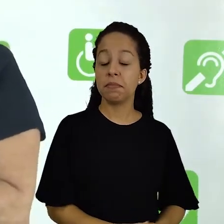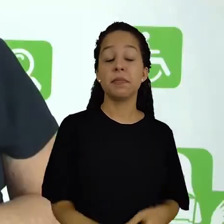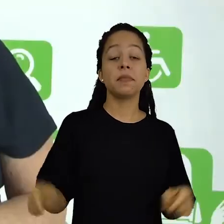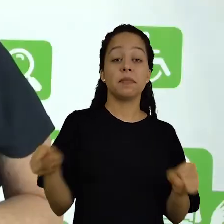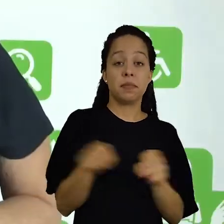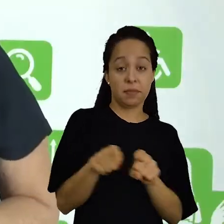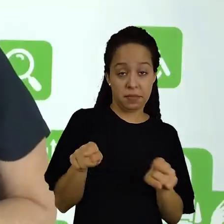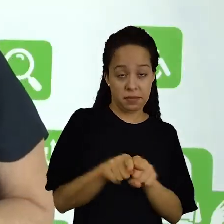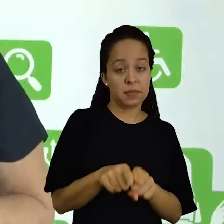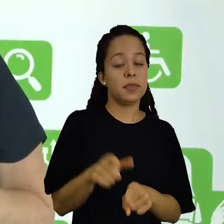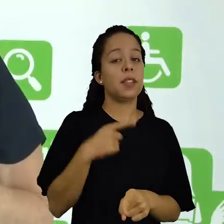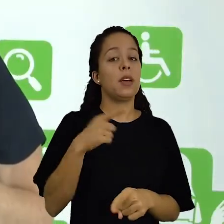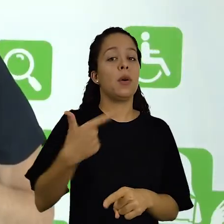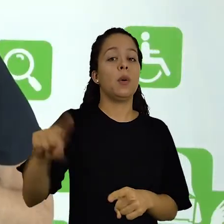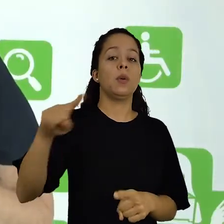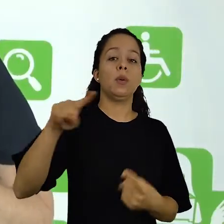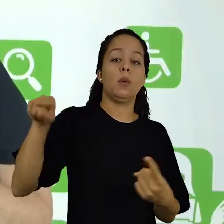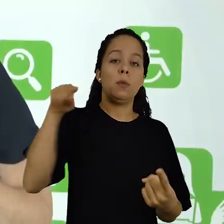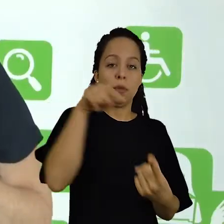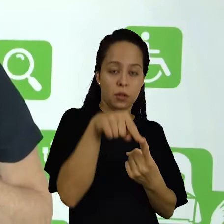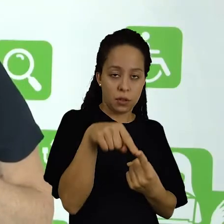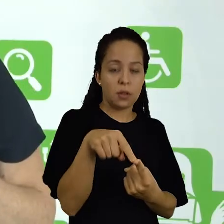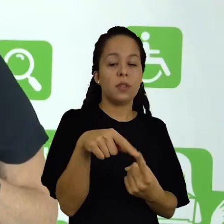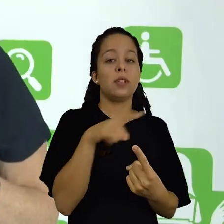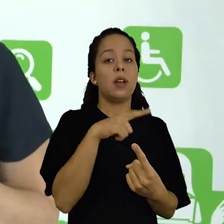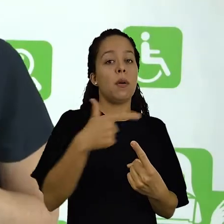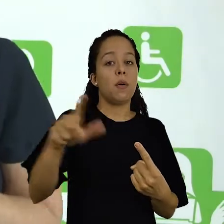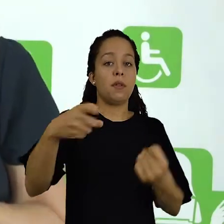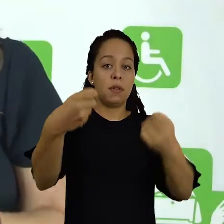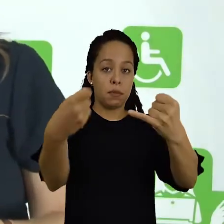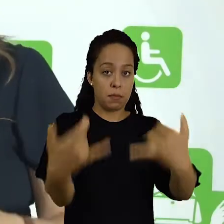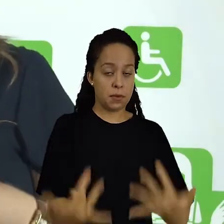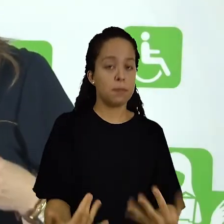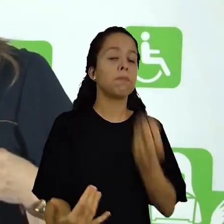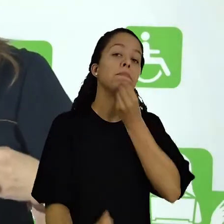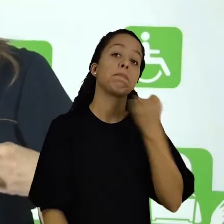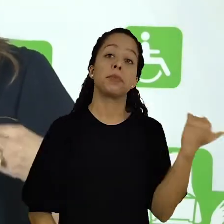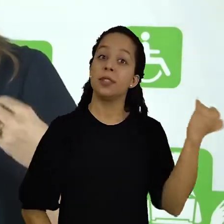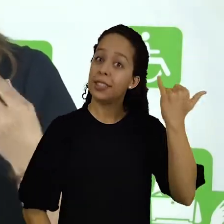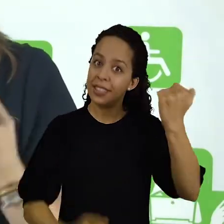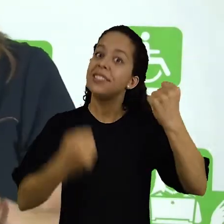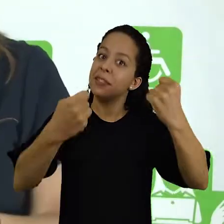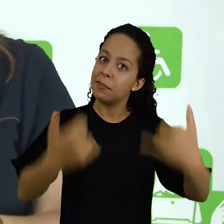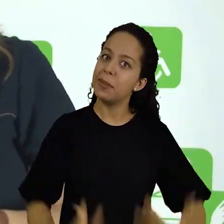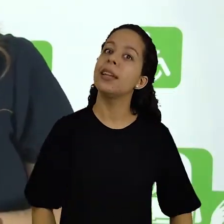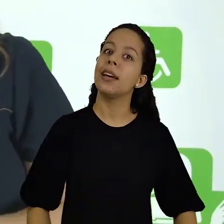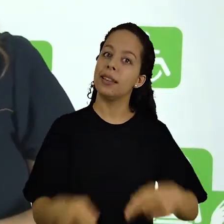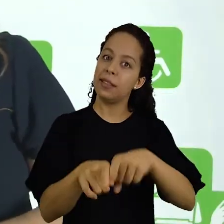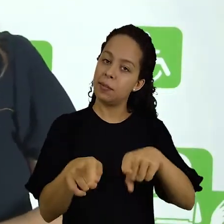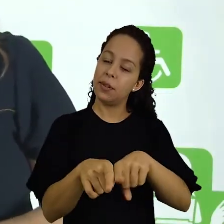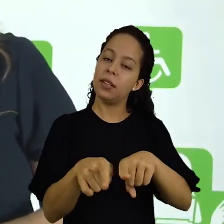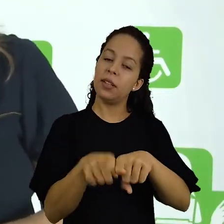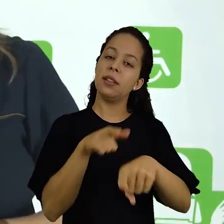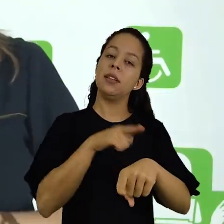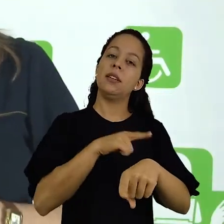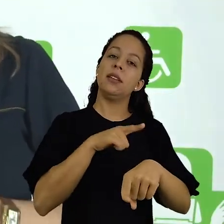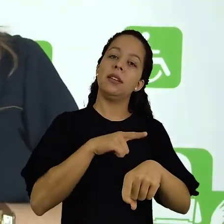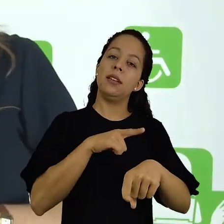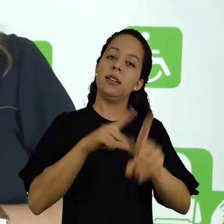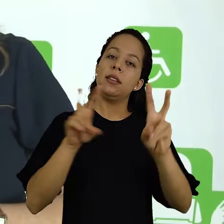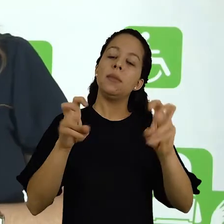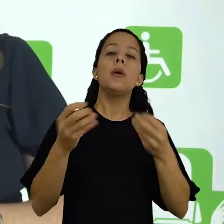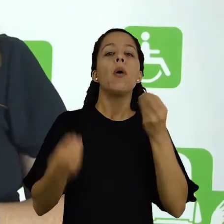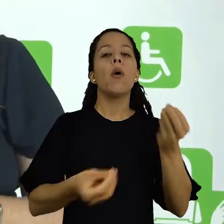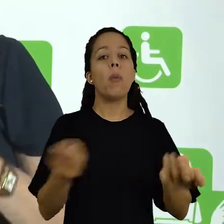pesquisa? Um outro objetivo, uma outra justificativa que deve ser considerada,